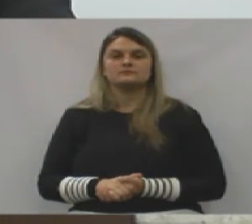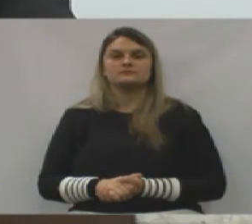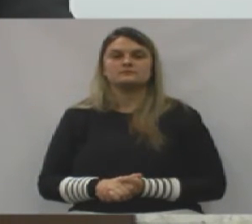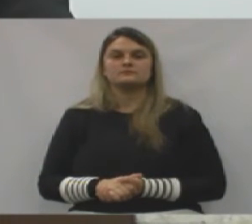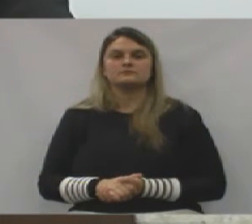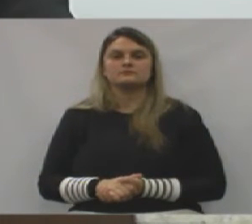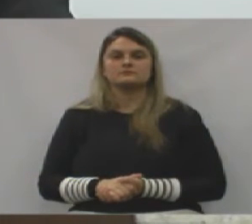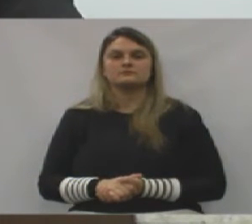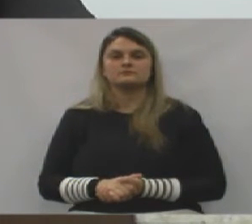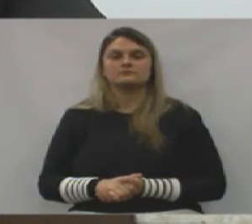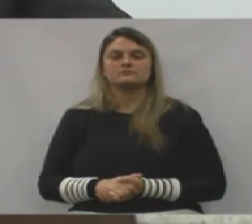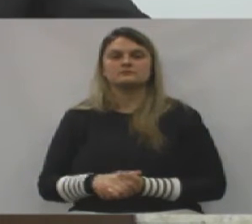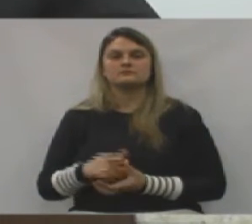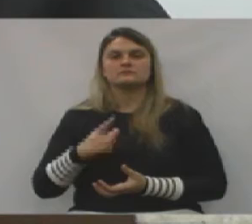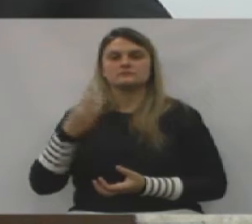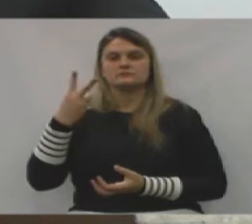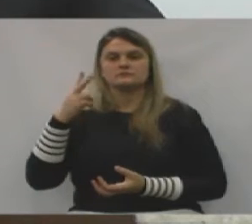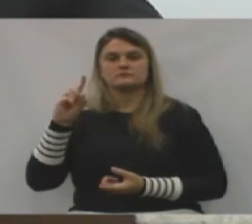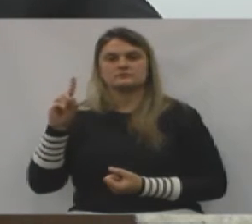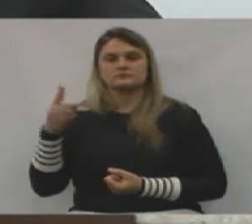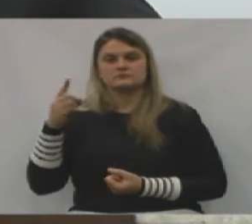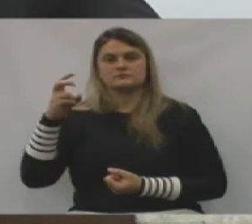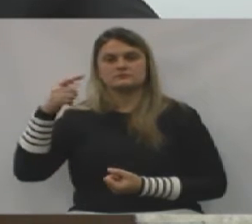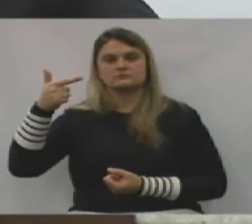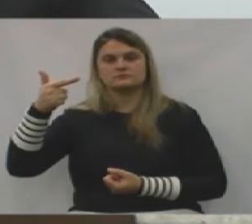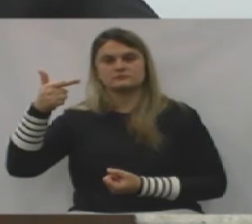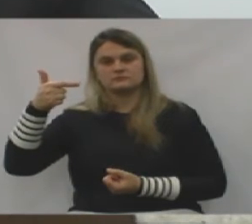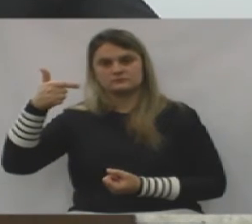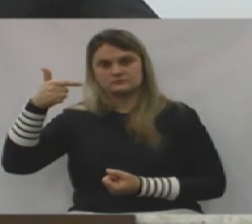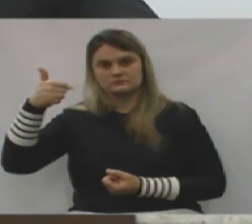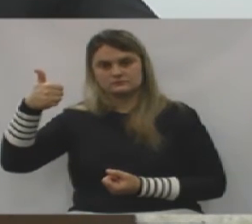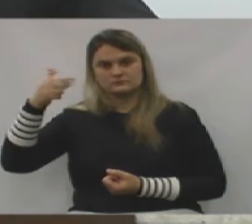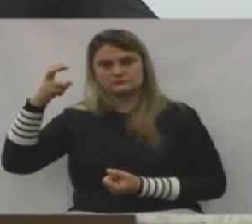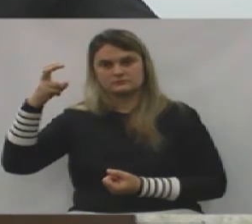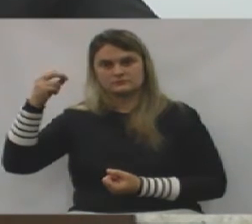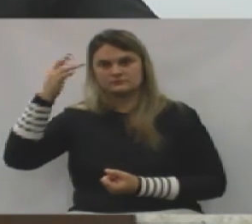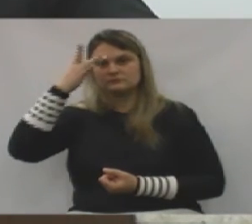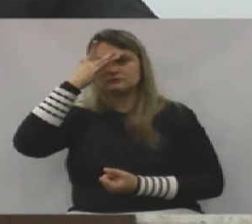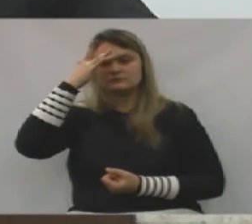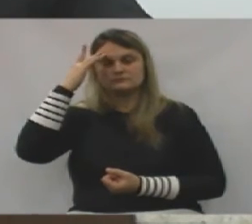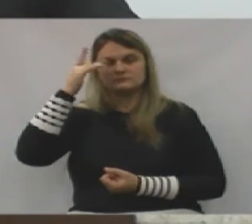para 2.250 pessoas que estão nas filas.